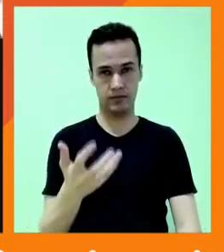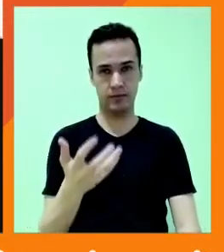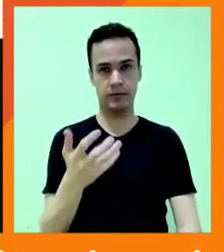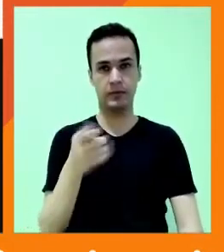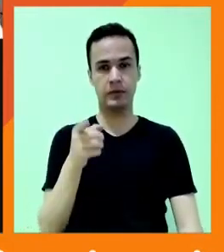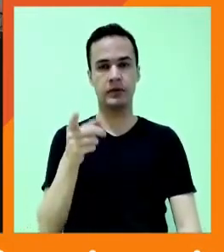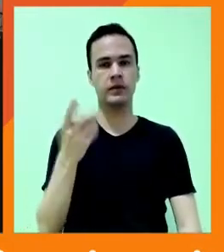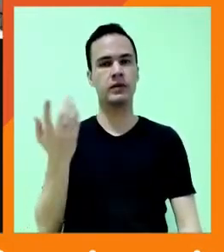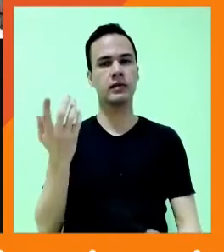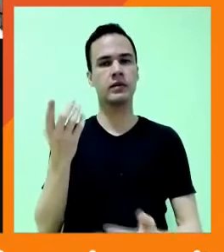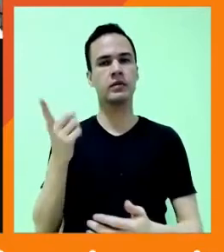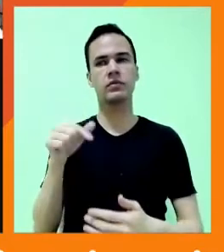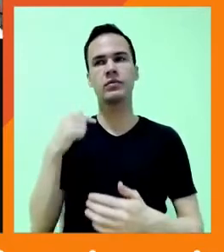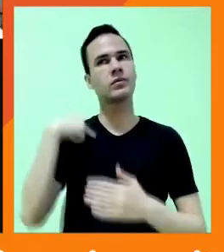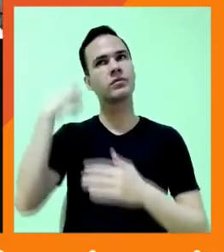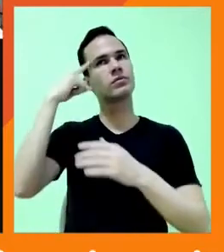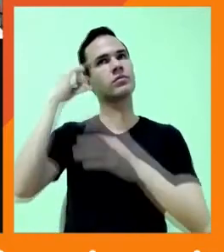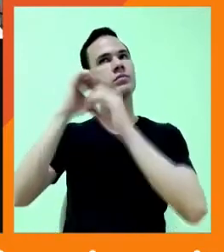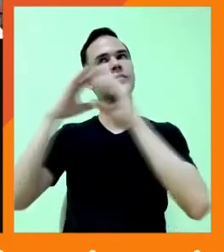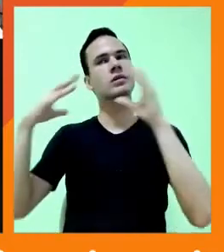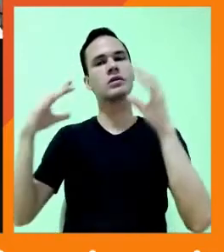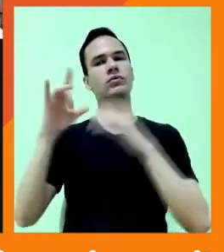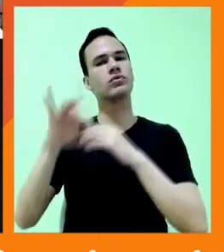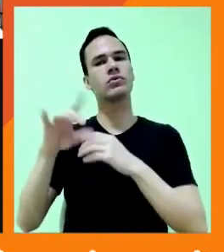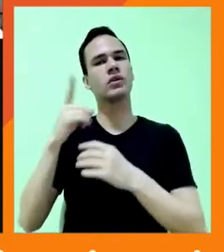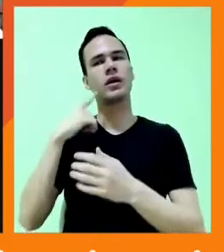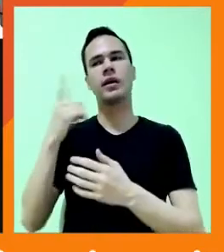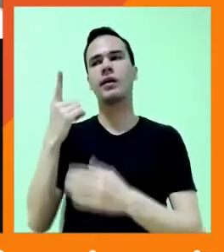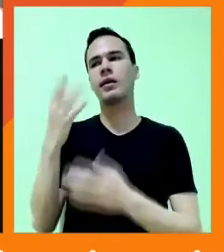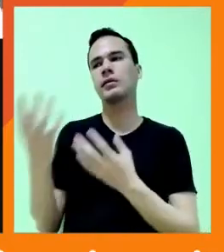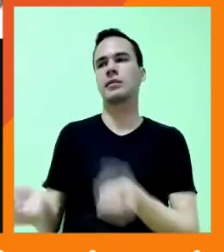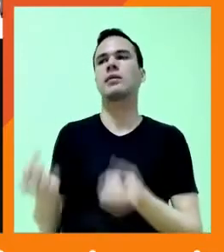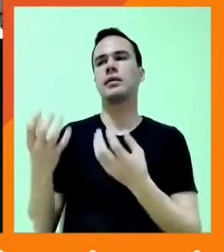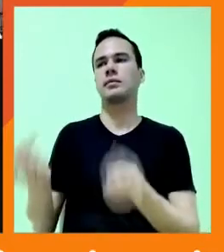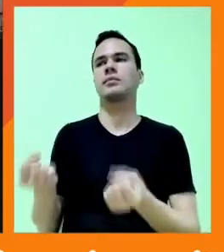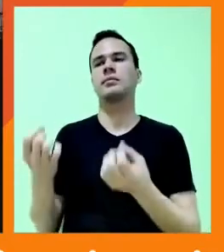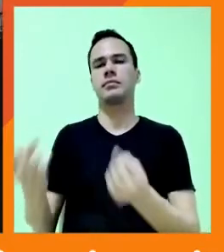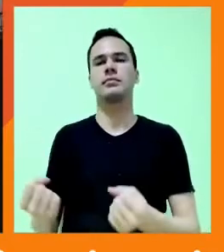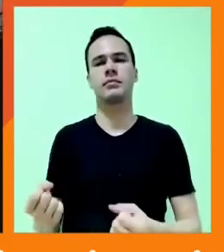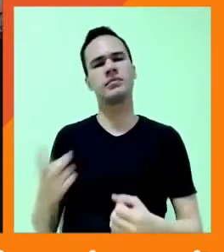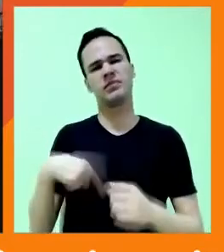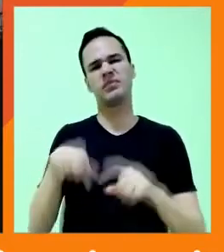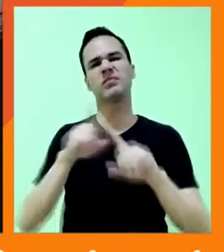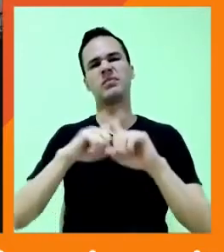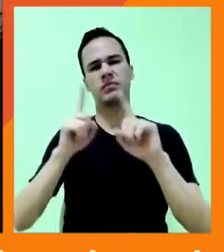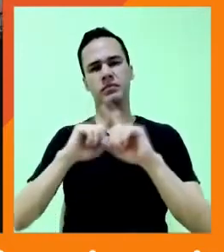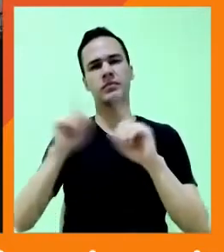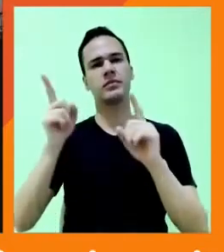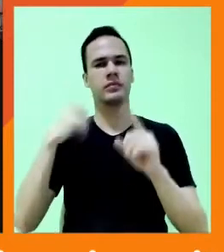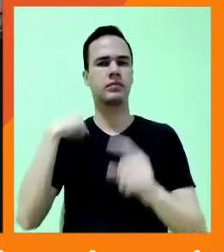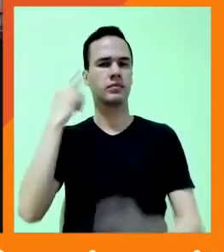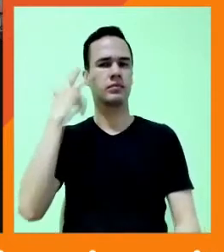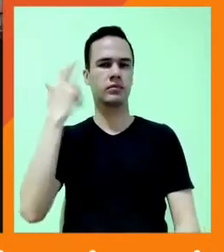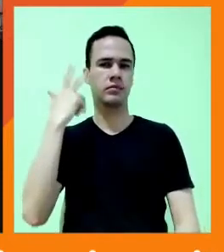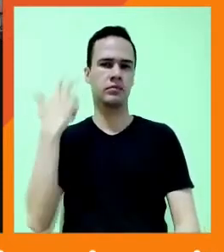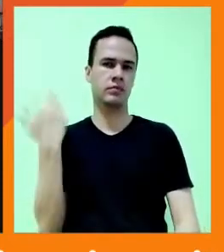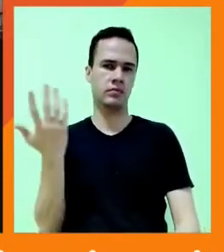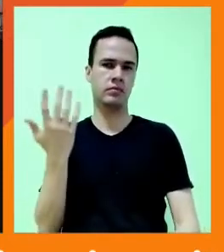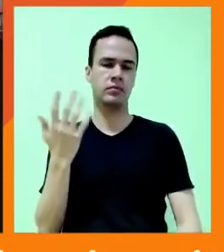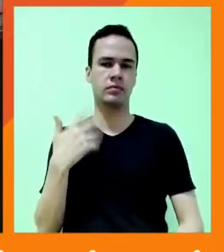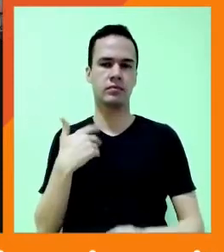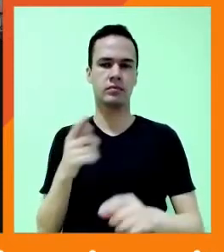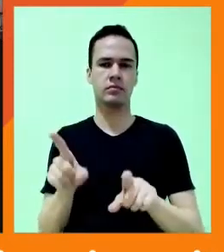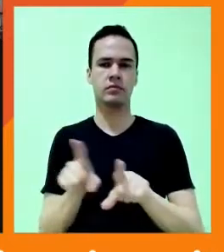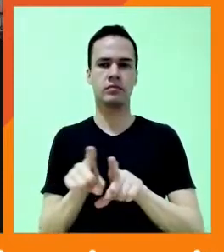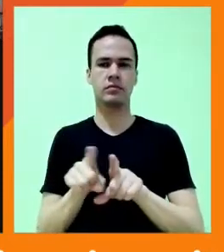gente não sonha, a gente só consome o que aparece? A gente reclama e a gente passa o dia fazendo isso e a gente adora. Na Contente, inclusive, gente problematiza